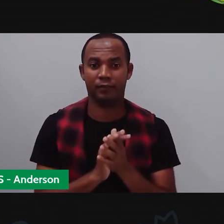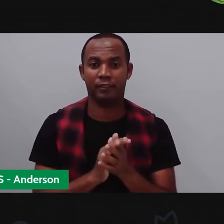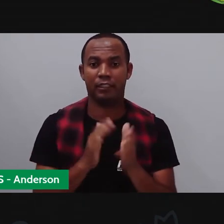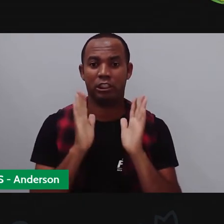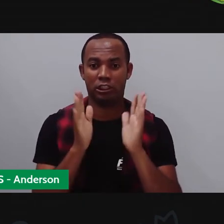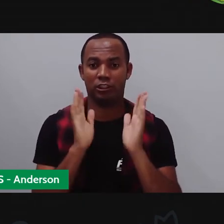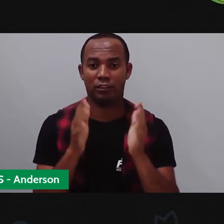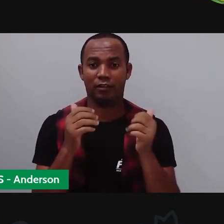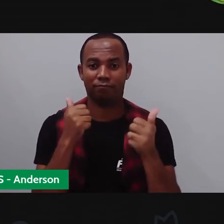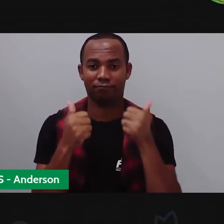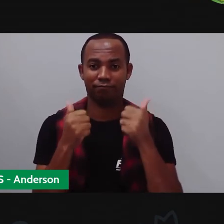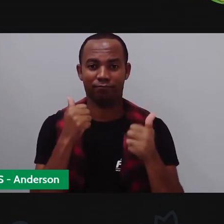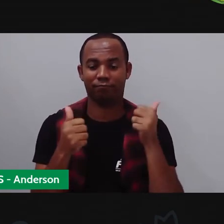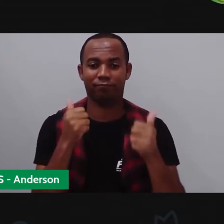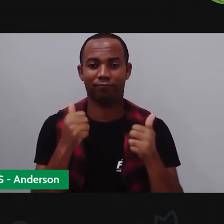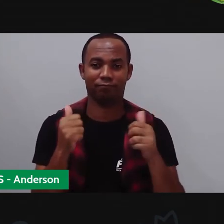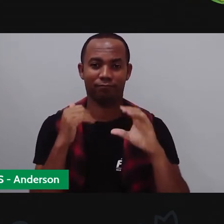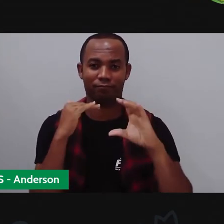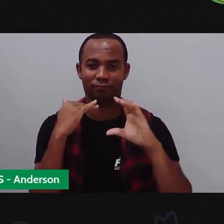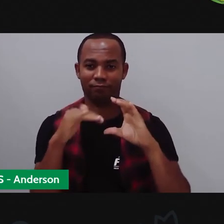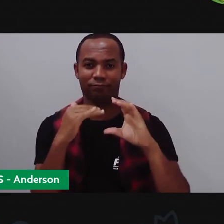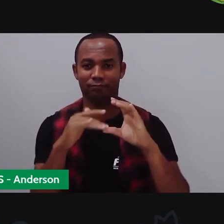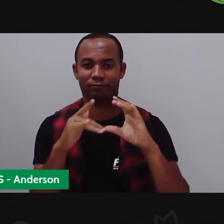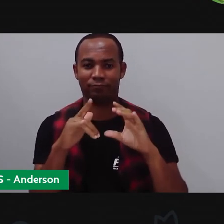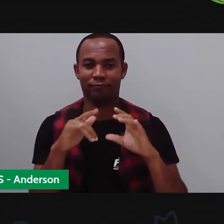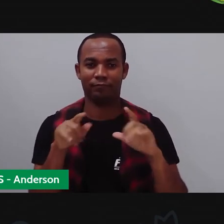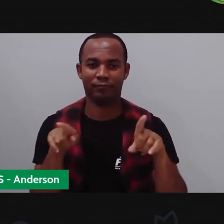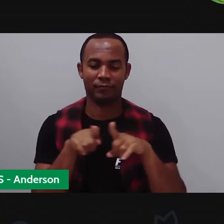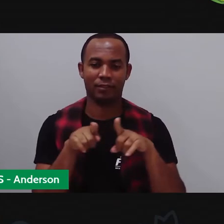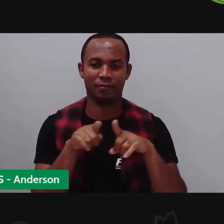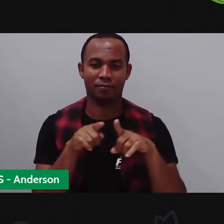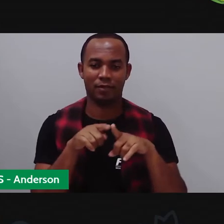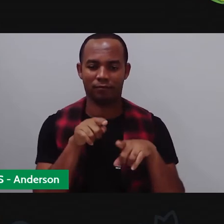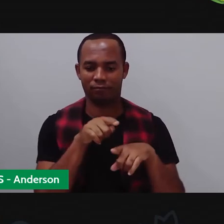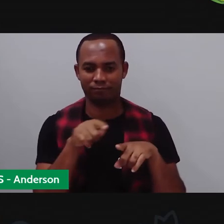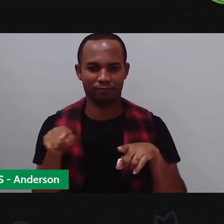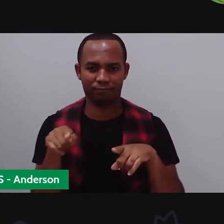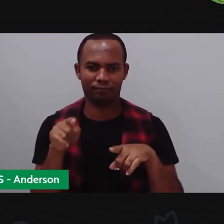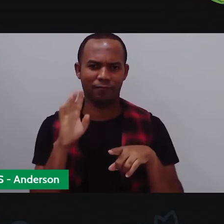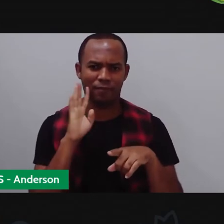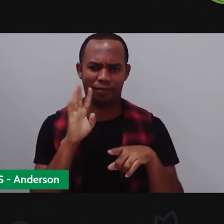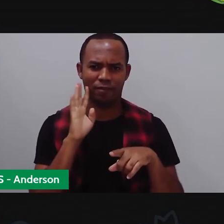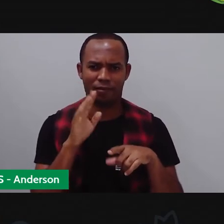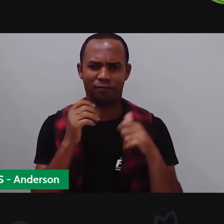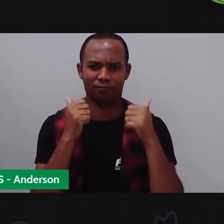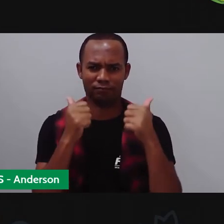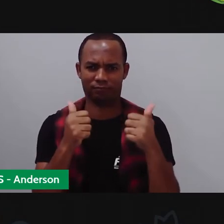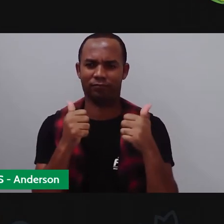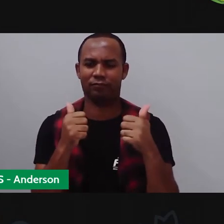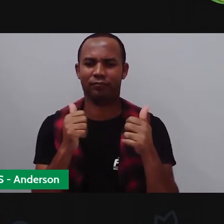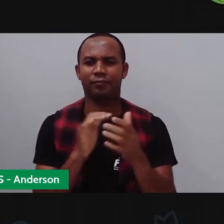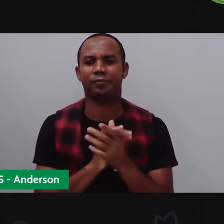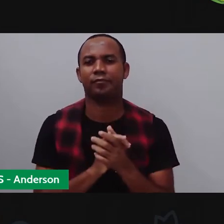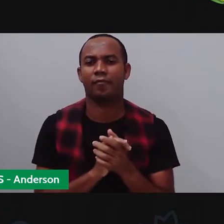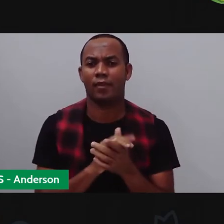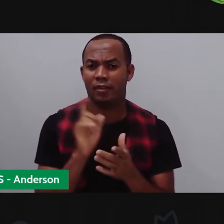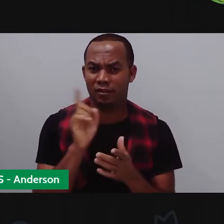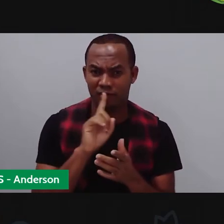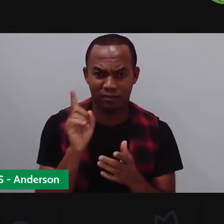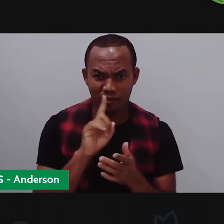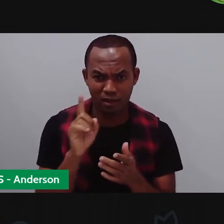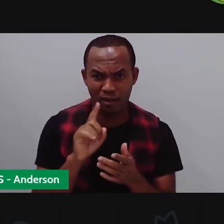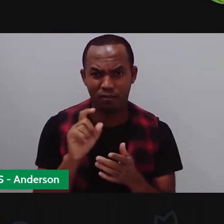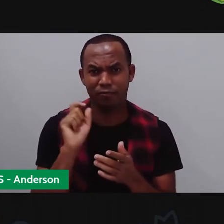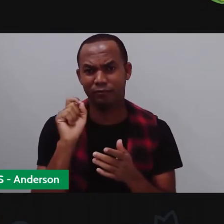like bonito, já se inscreveram no canal da Seduc e aquele comentário maravilhoso, já deixaram aqui pra gente? Se não deixaram